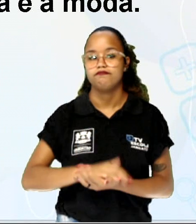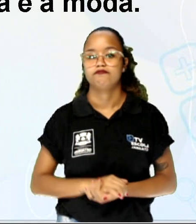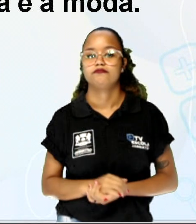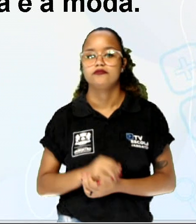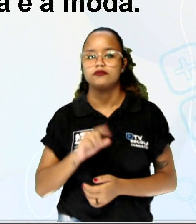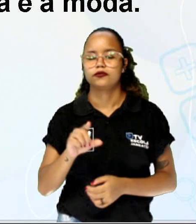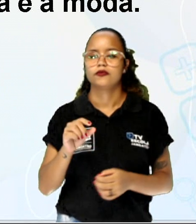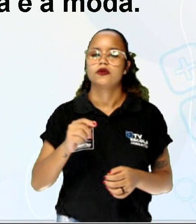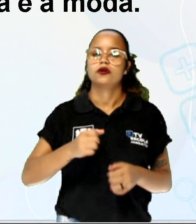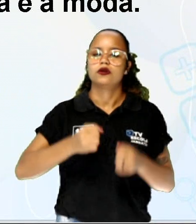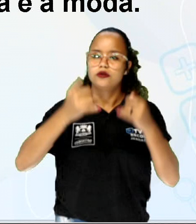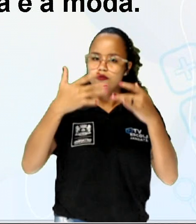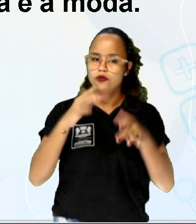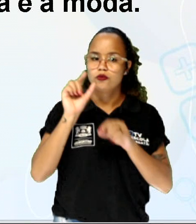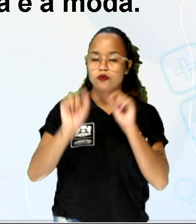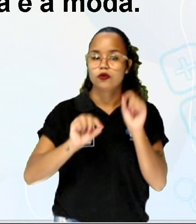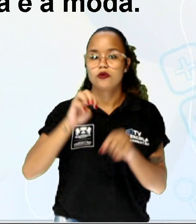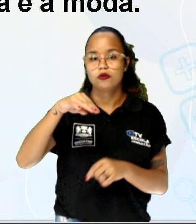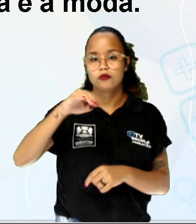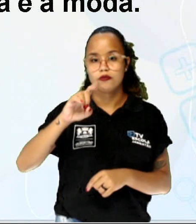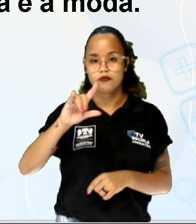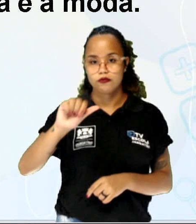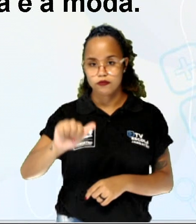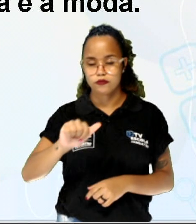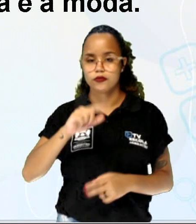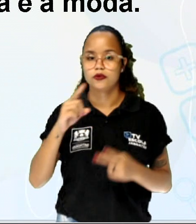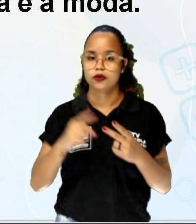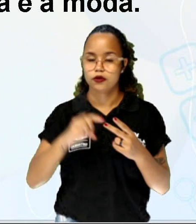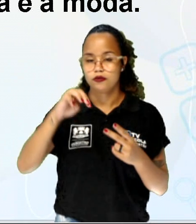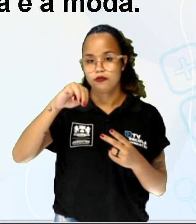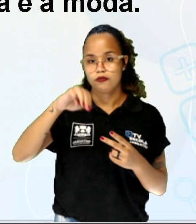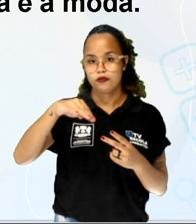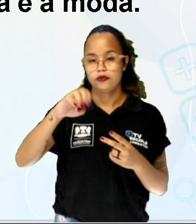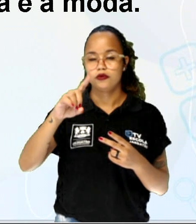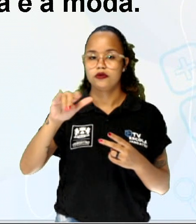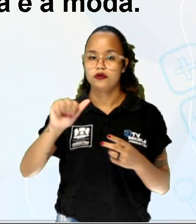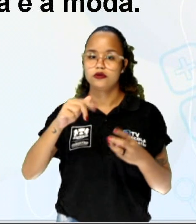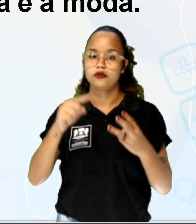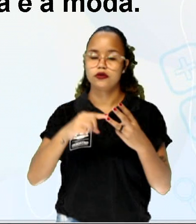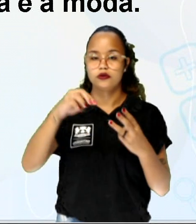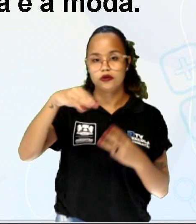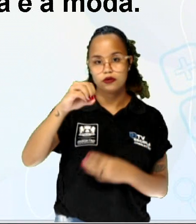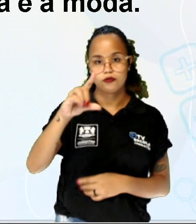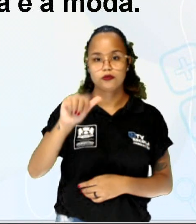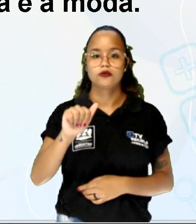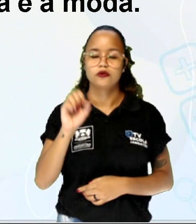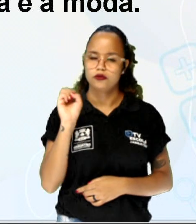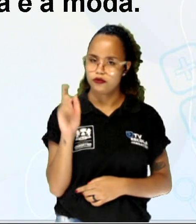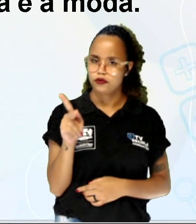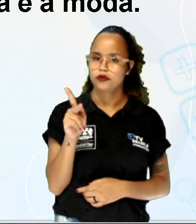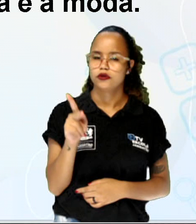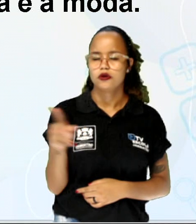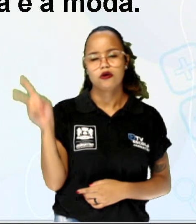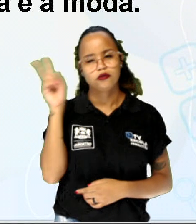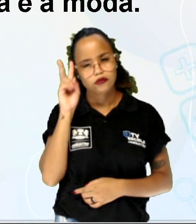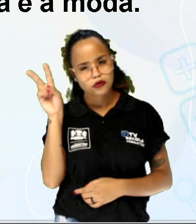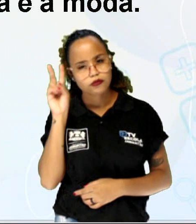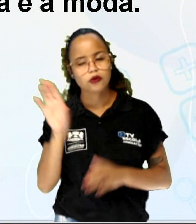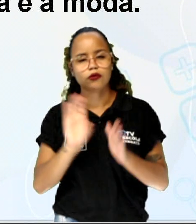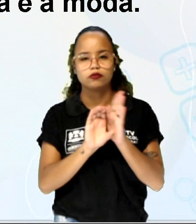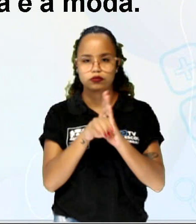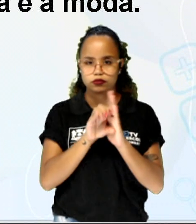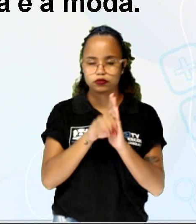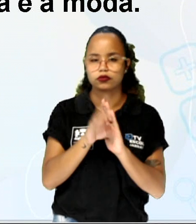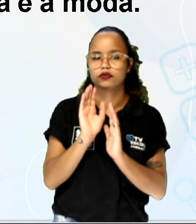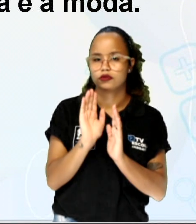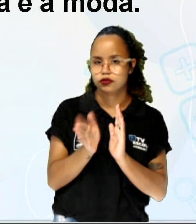você determine a média aritmética, a mediana e a moda, tá certo? Então você vai relembrar aí os conceitos que